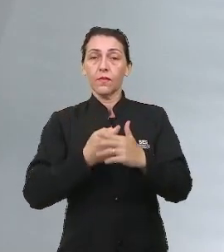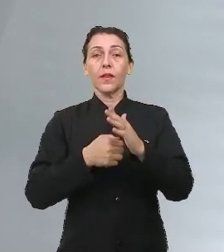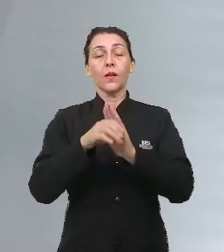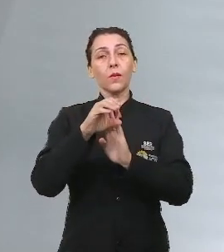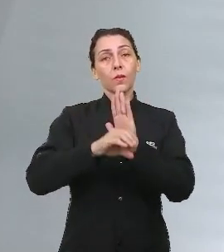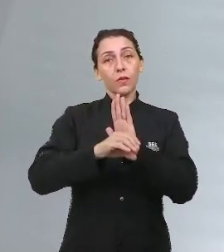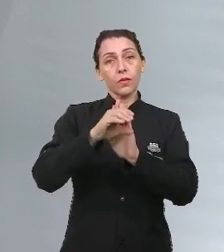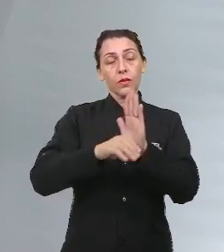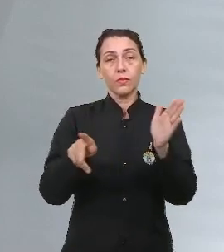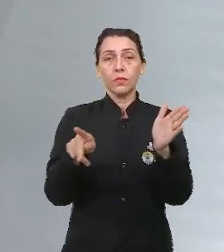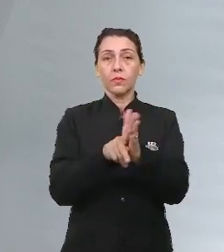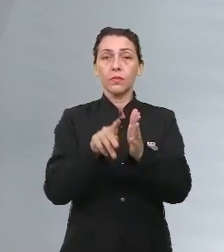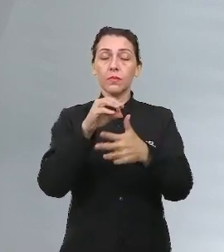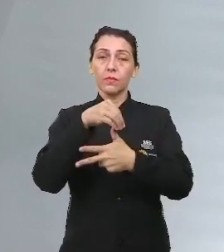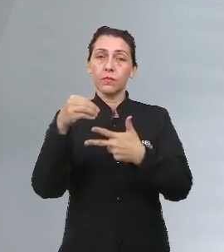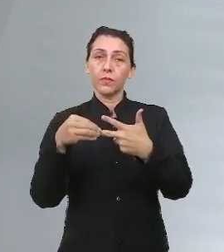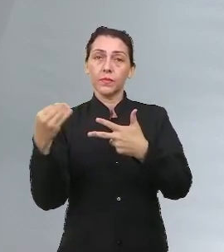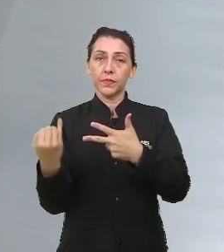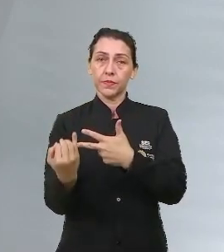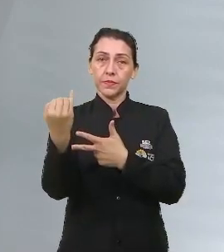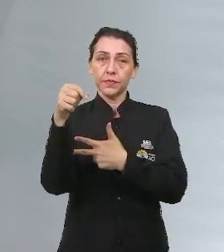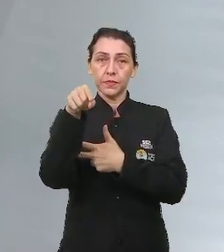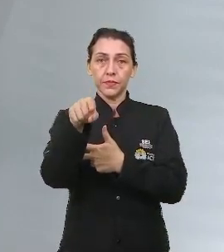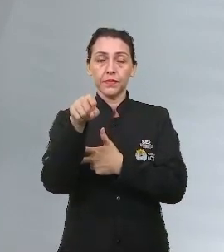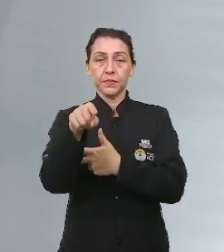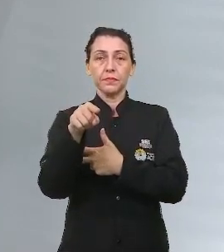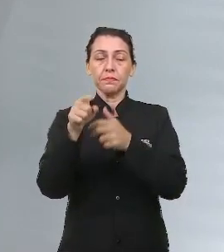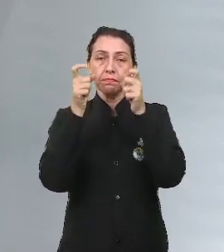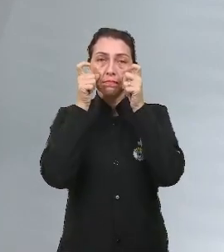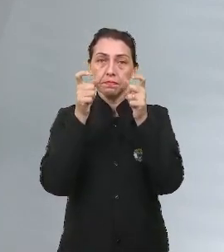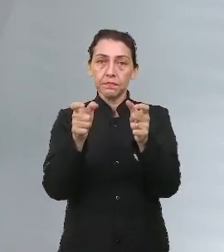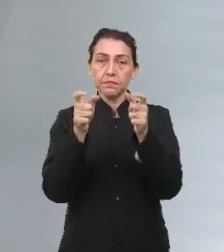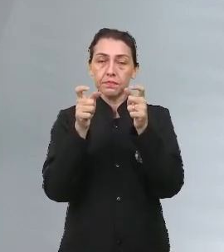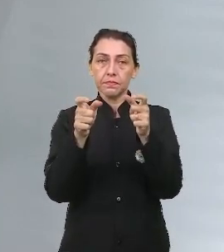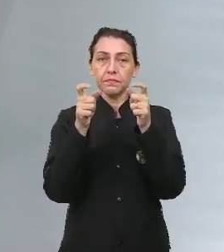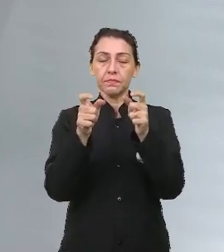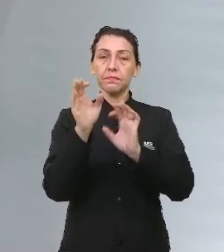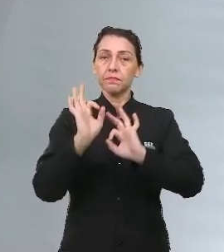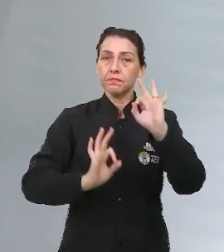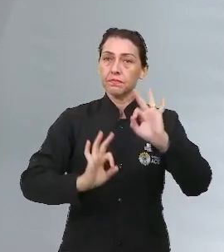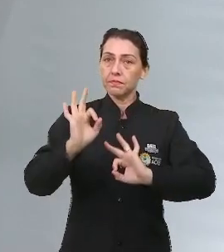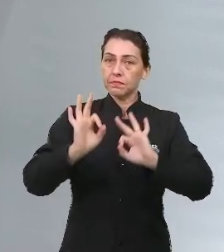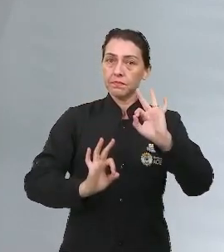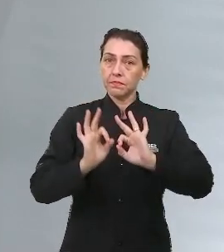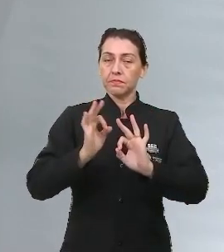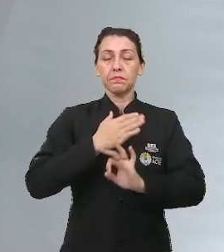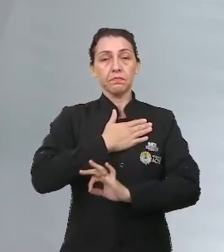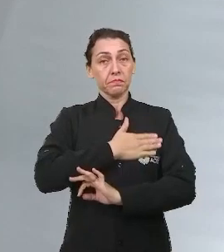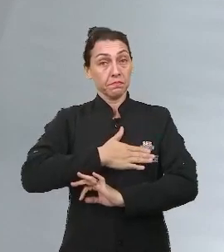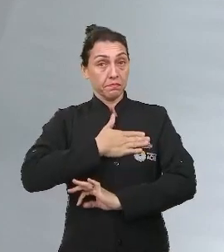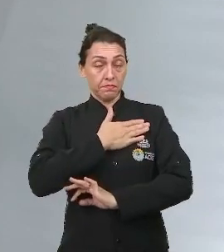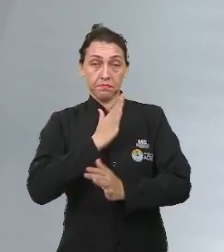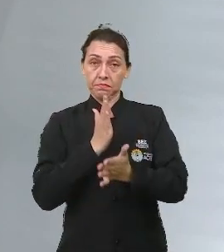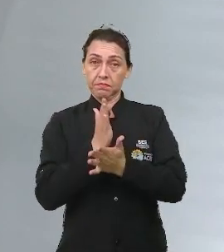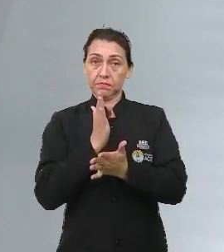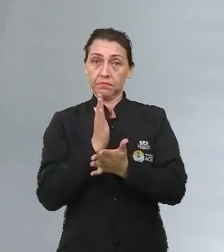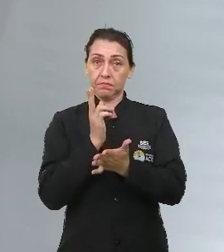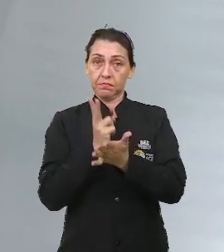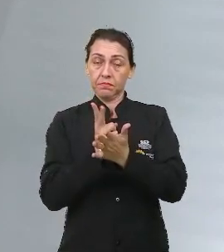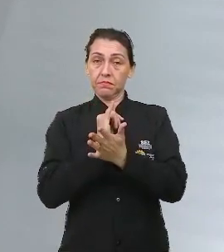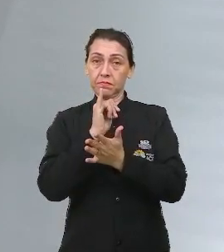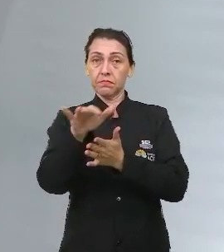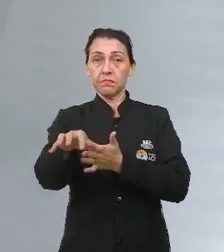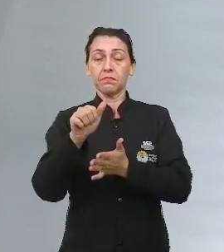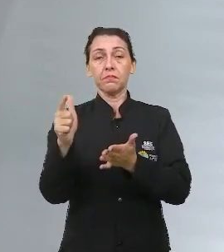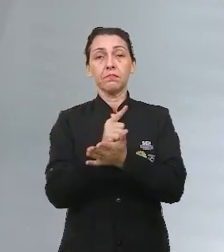recorrente no Enem, que é importante você ficar atento nessa preparação. Como gosto de dizer, pegue aí seu